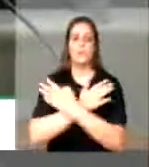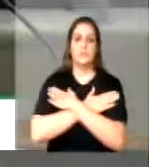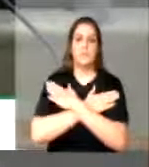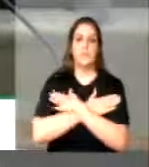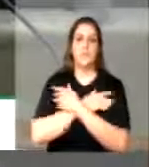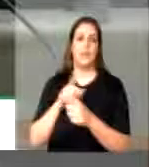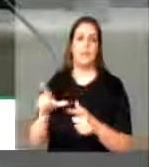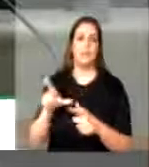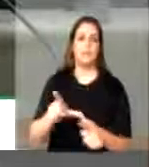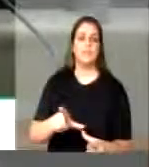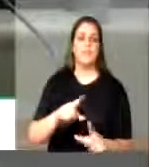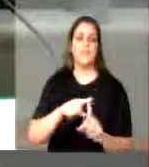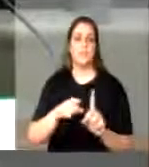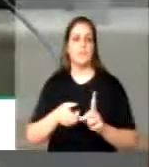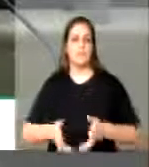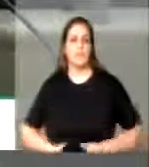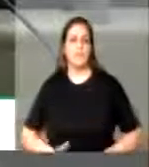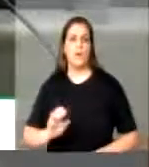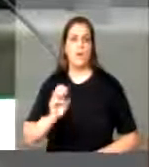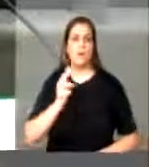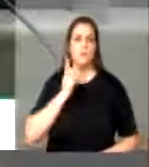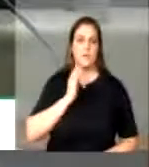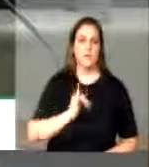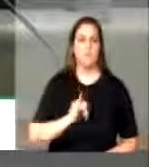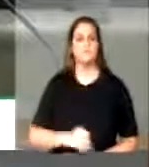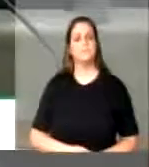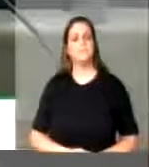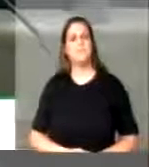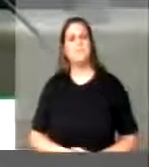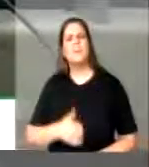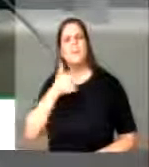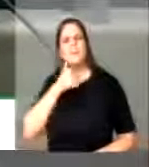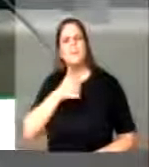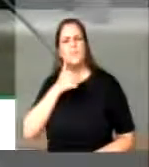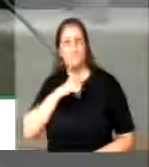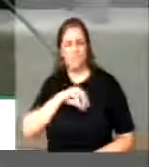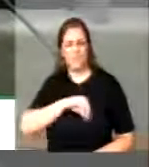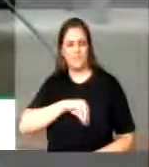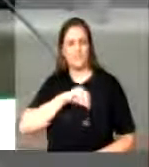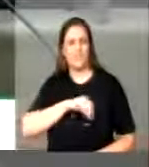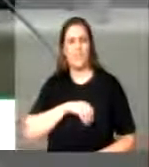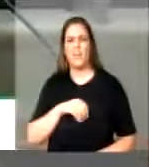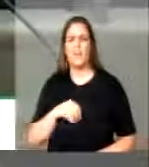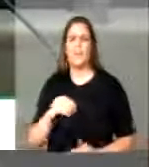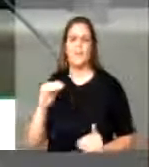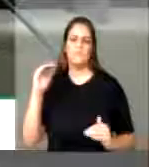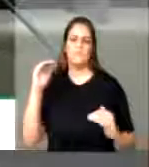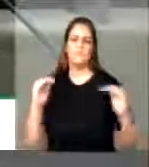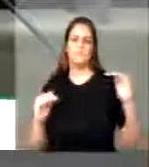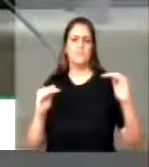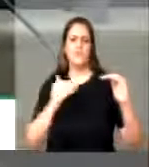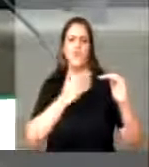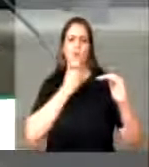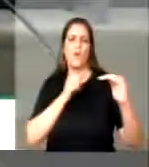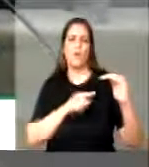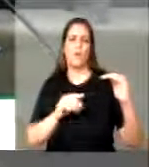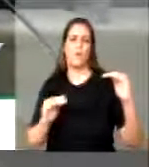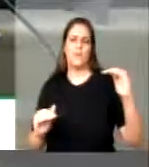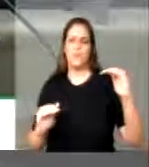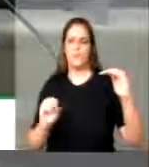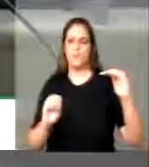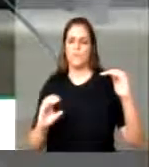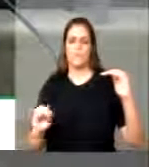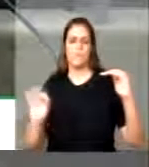maternidade e paternidade. As mulheres que já ganham somente 80% do salário dos homens terão